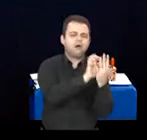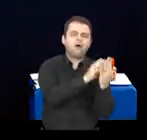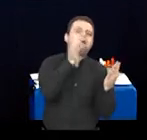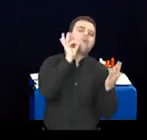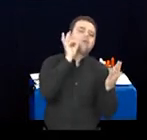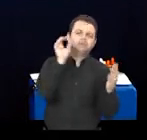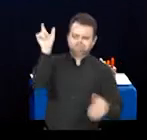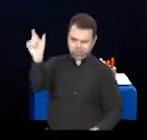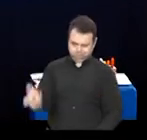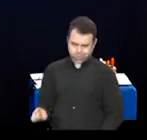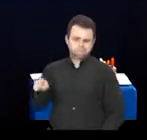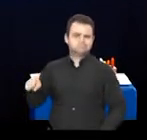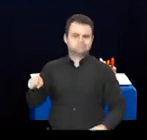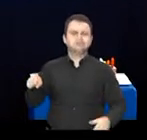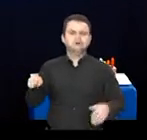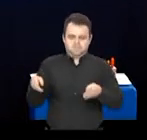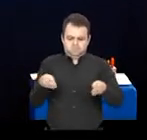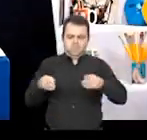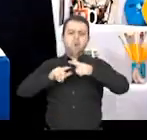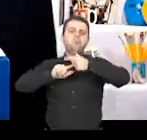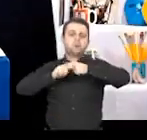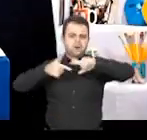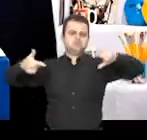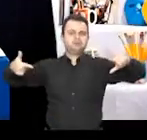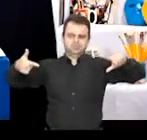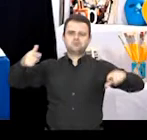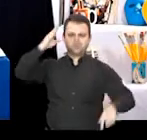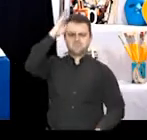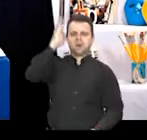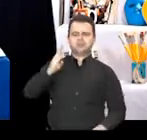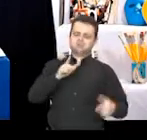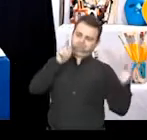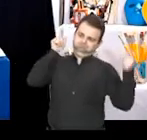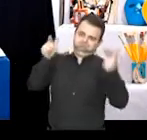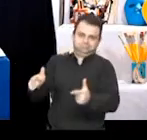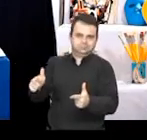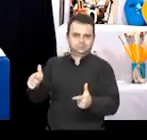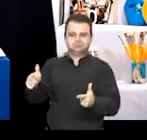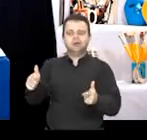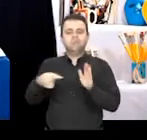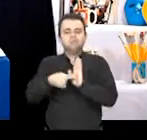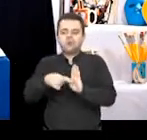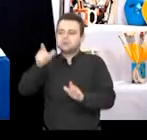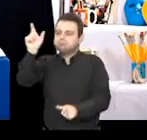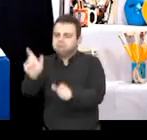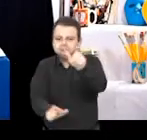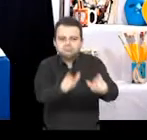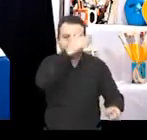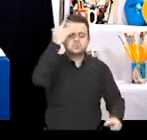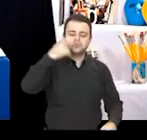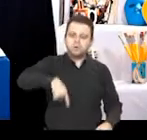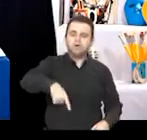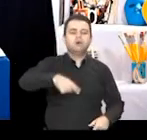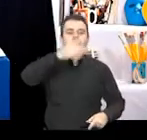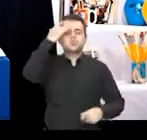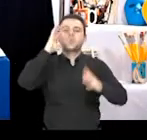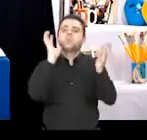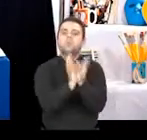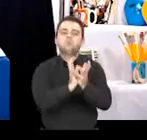mais relevantes do modernismo. Quem retratou muito bem o nosso povo, a nossa gente, os